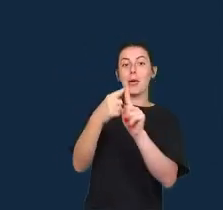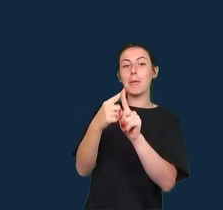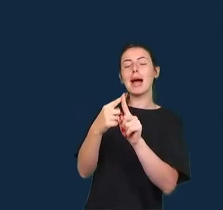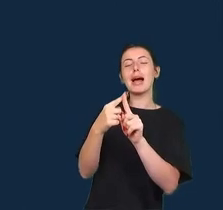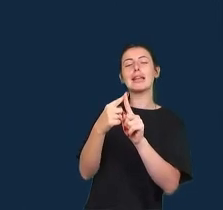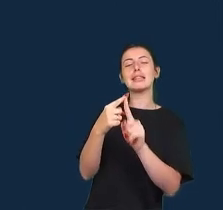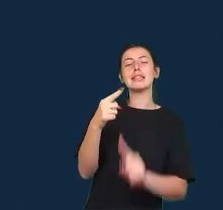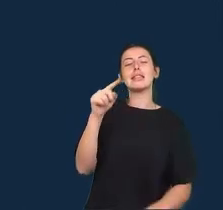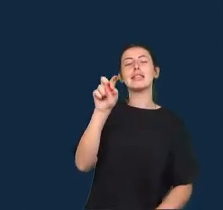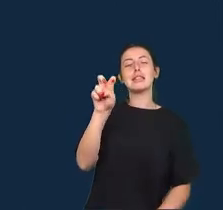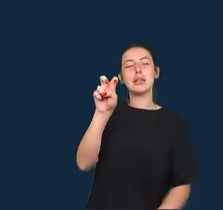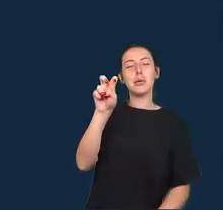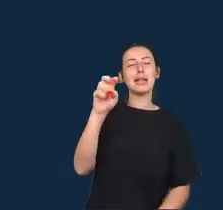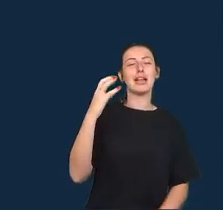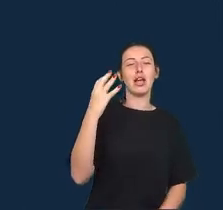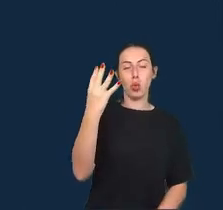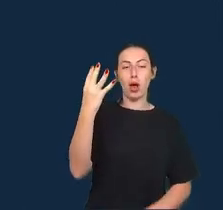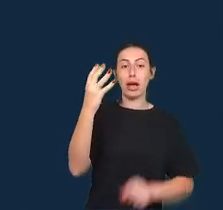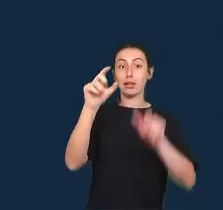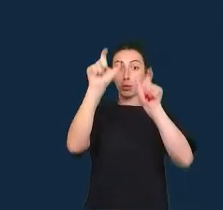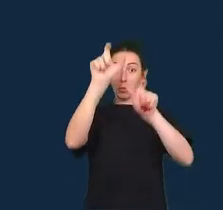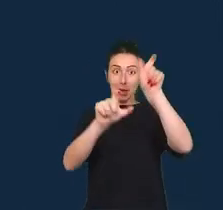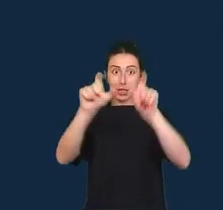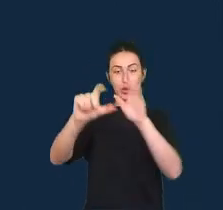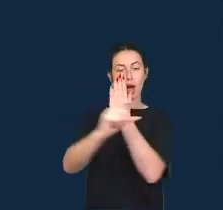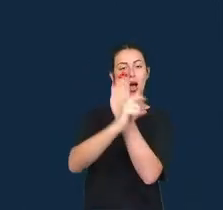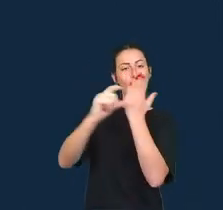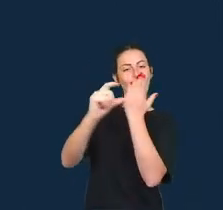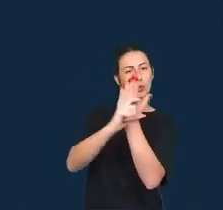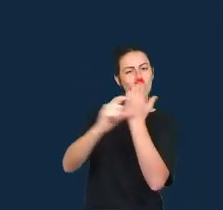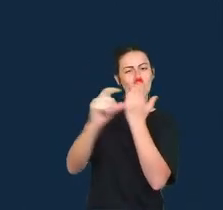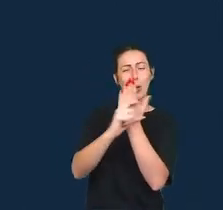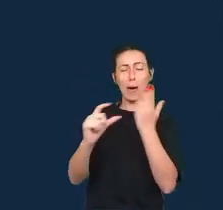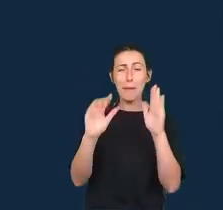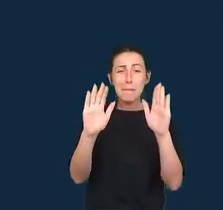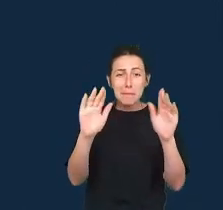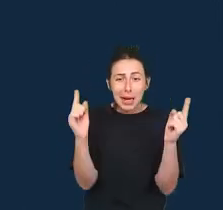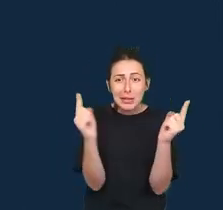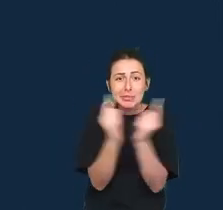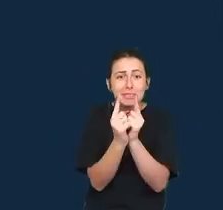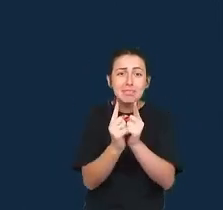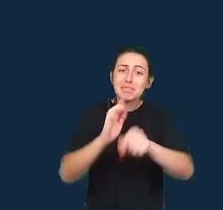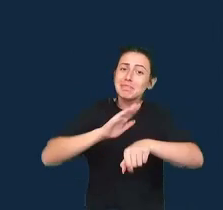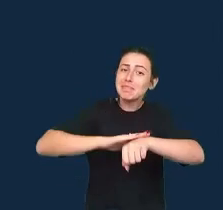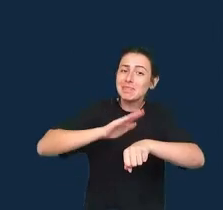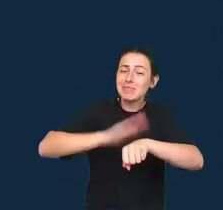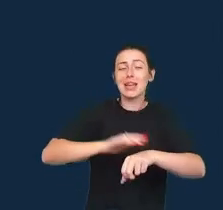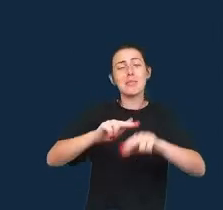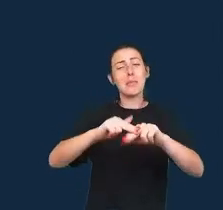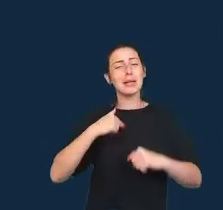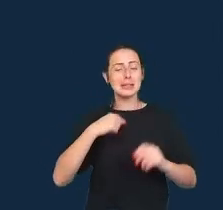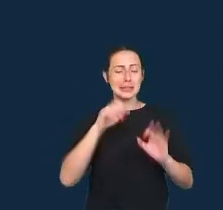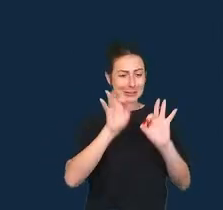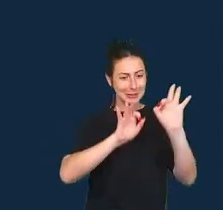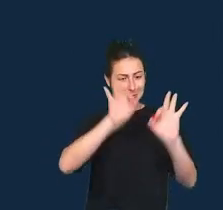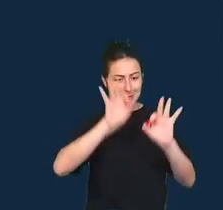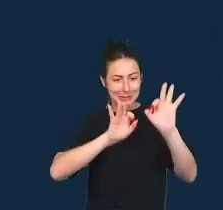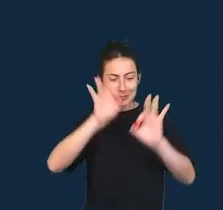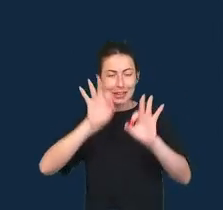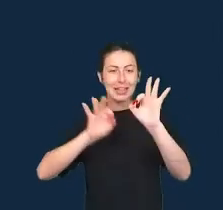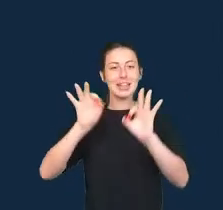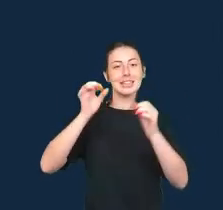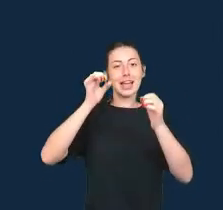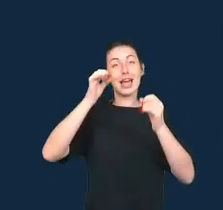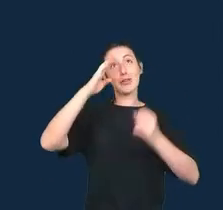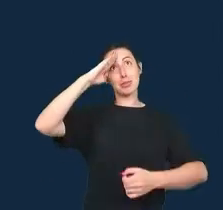tempo. Então, para fins do painel, eu organizei as ideias oferecidas pelos vários autores